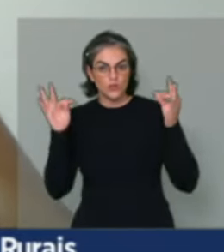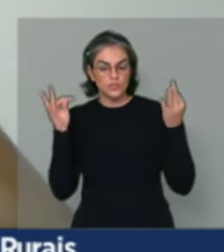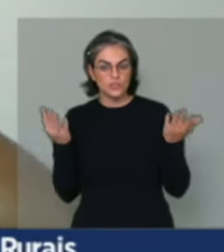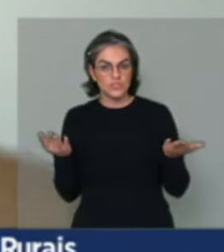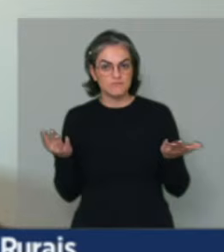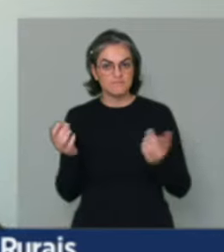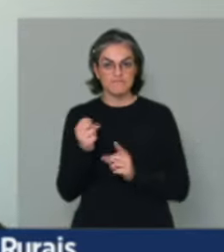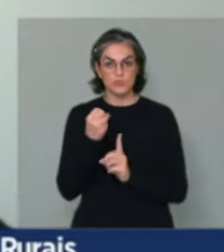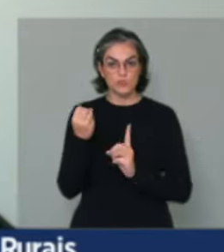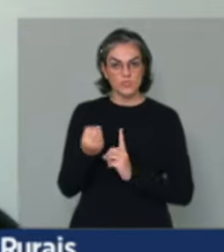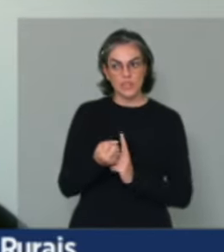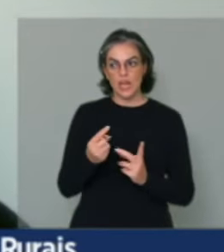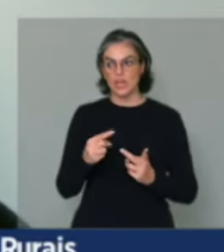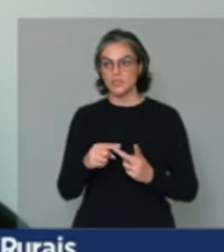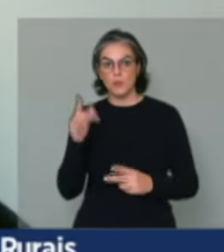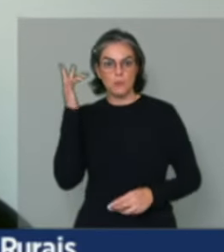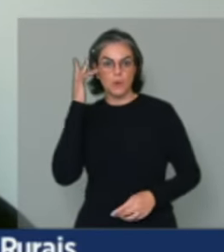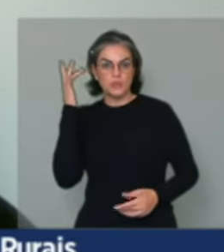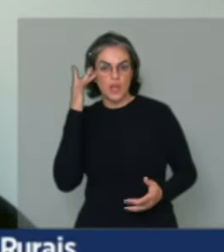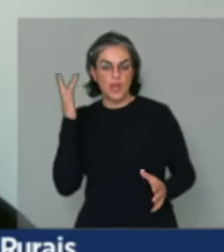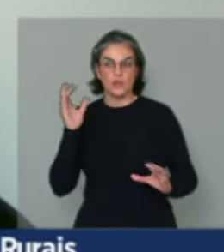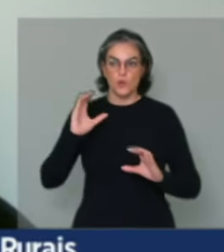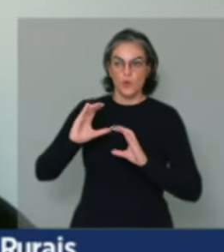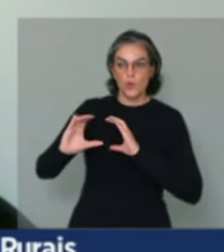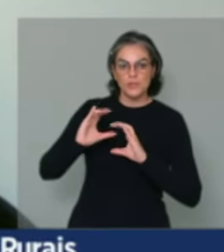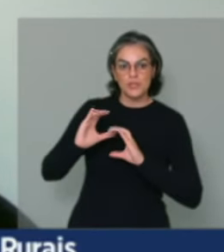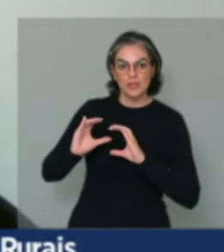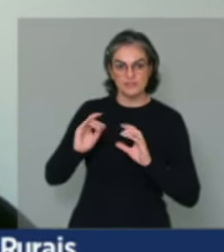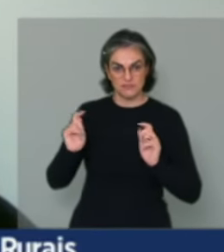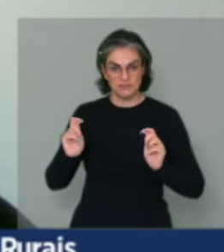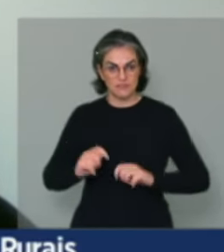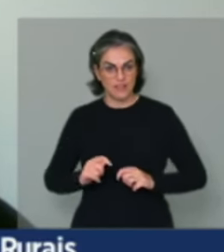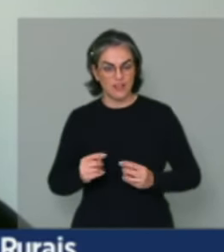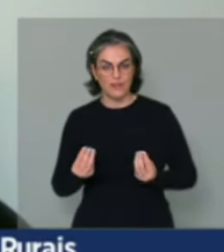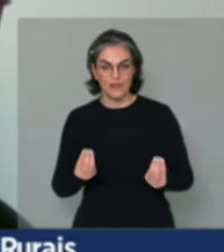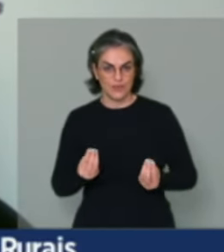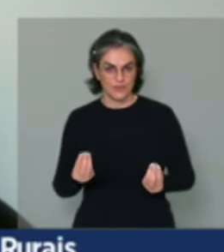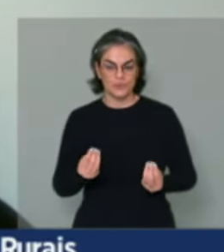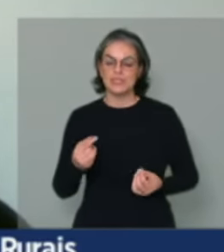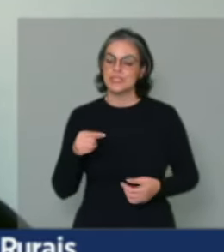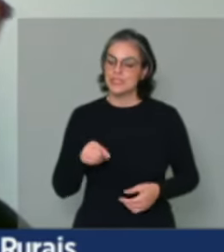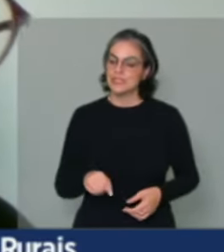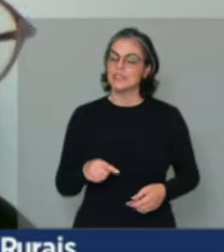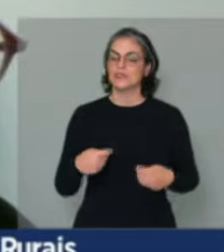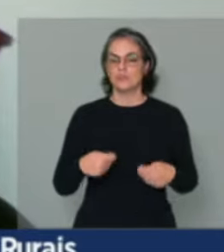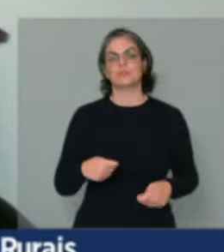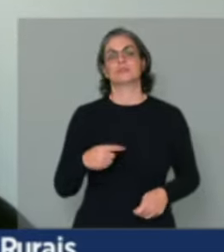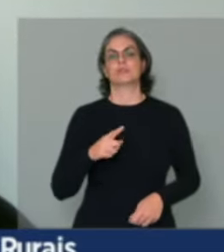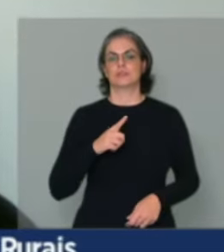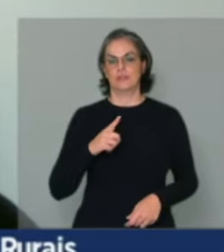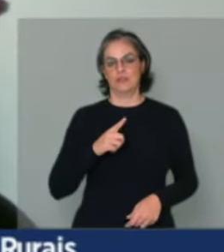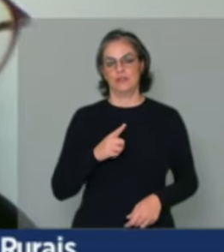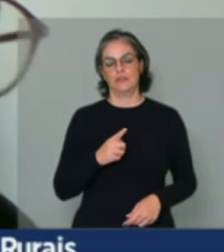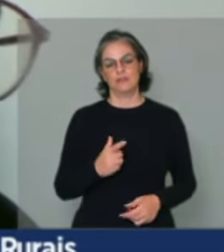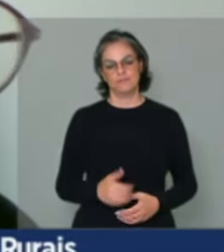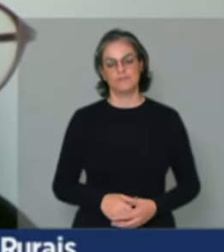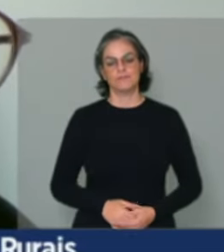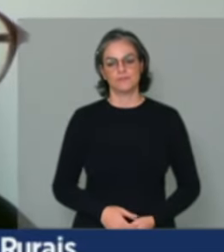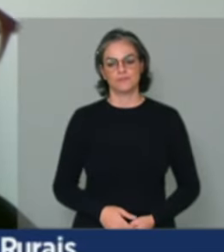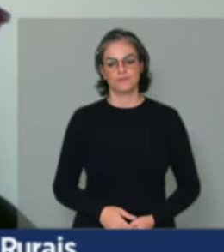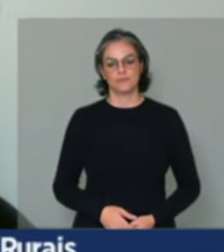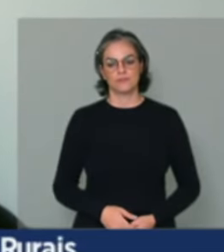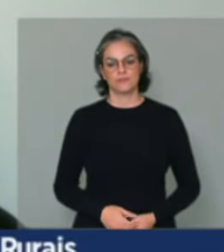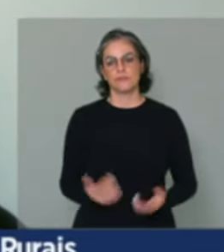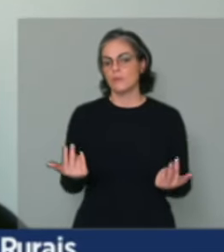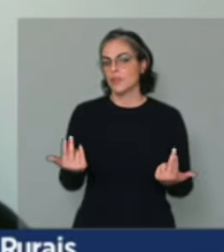tecnologias da comunicação. E isso tudo deve ser garantido na mesma proporção da habitação